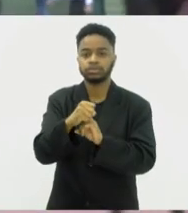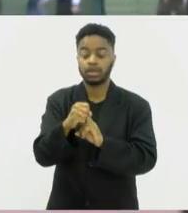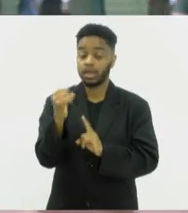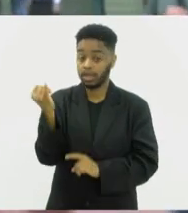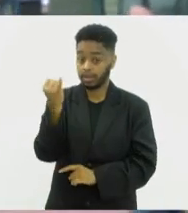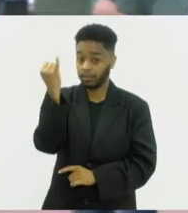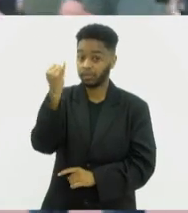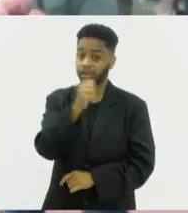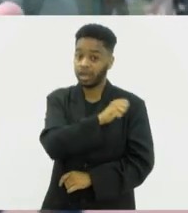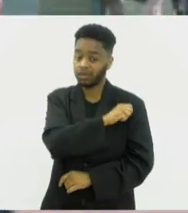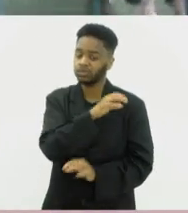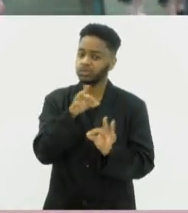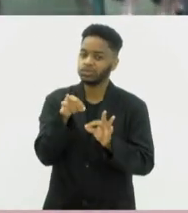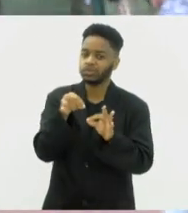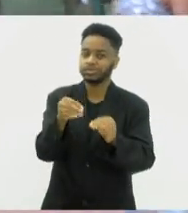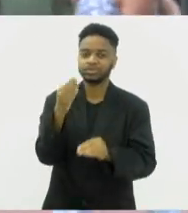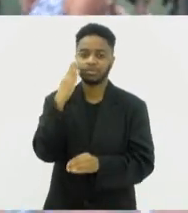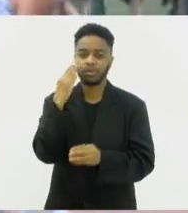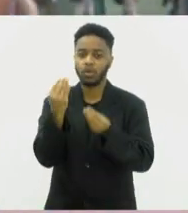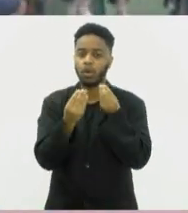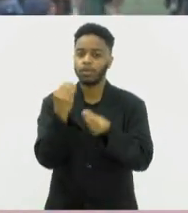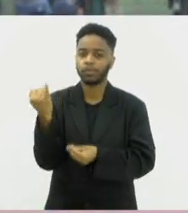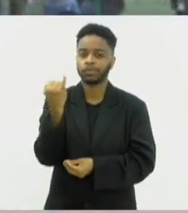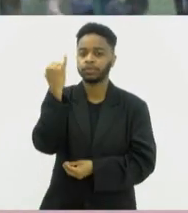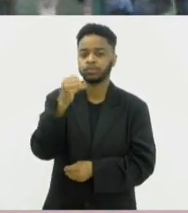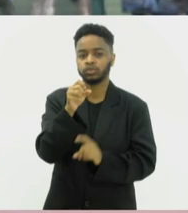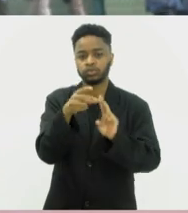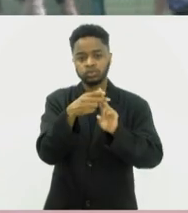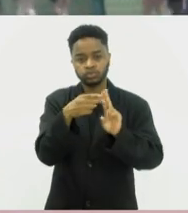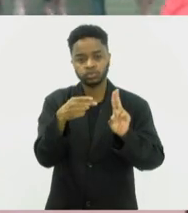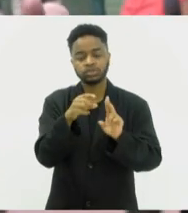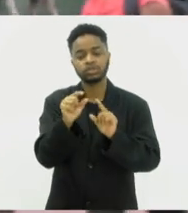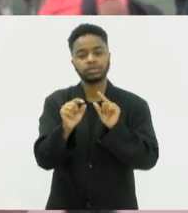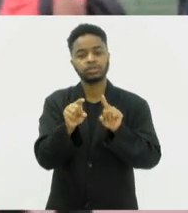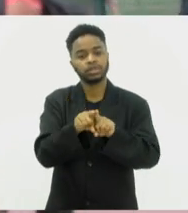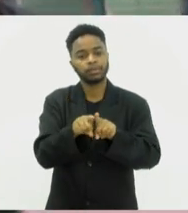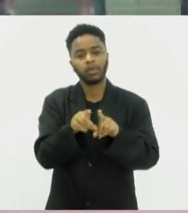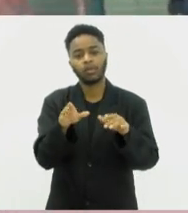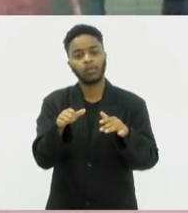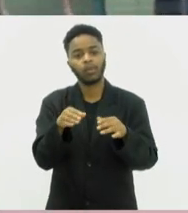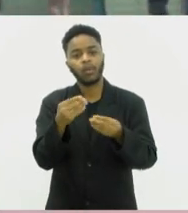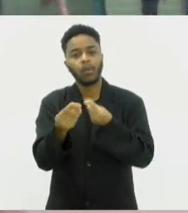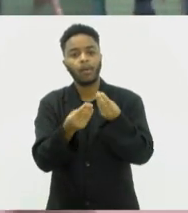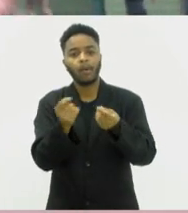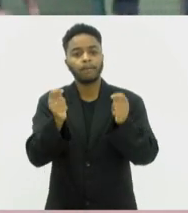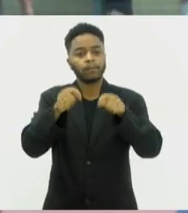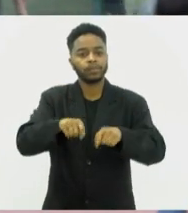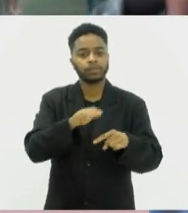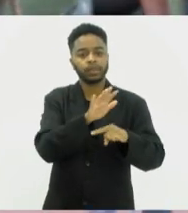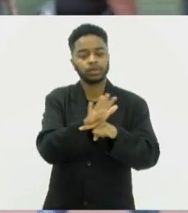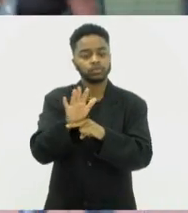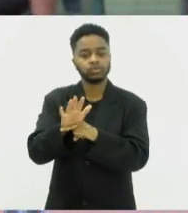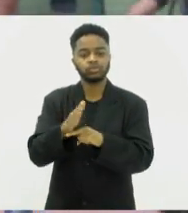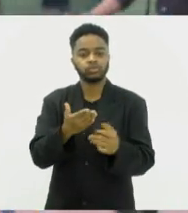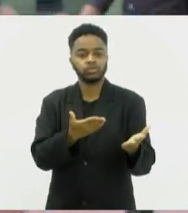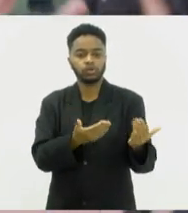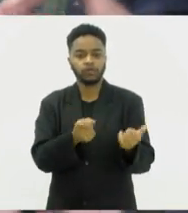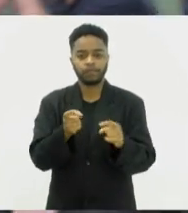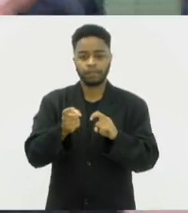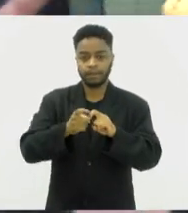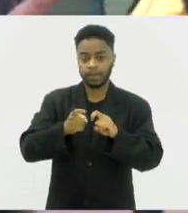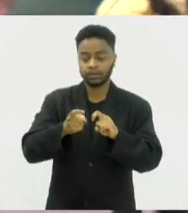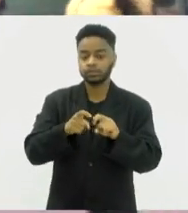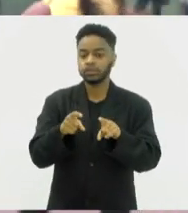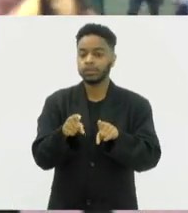estudante saiba a grandeza do SUS e as possibilidades que eles dão ao jovem médico, né? Porque